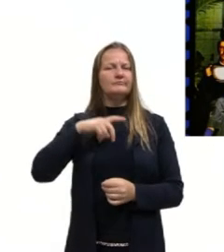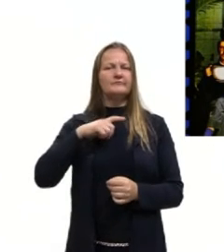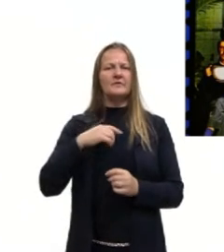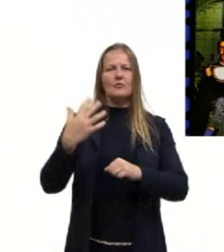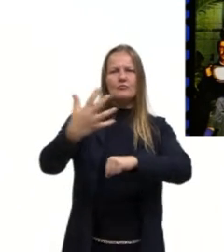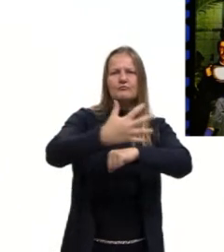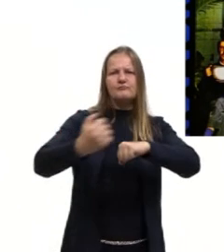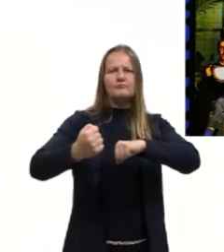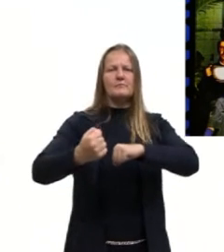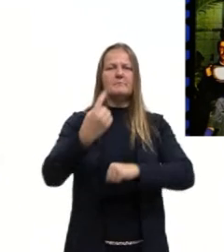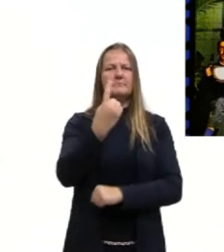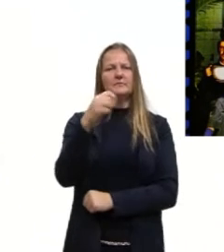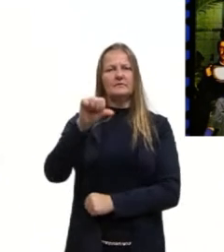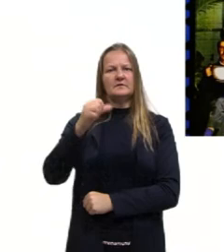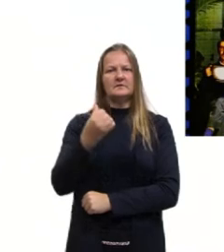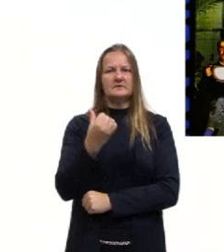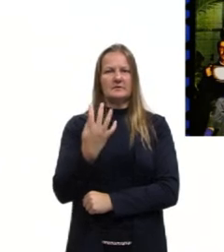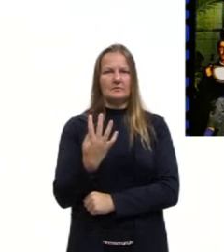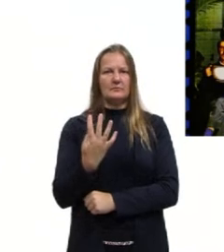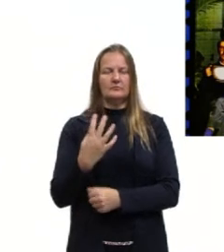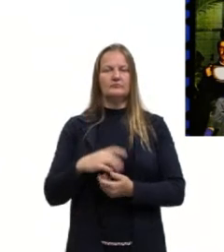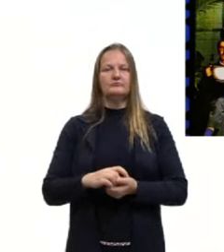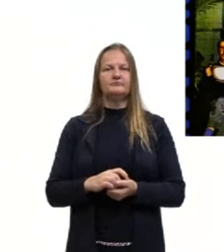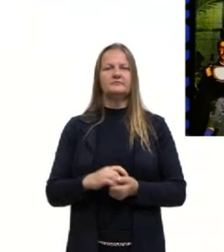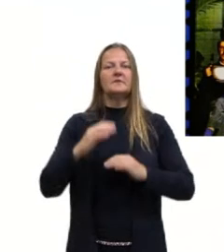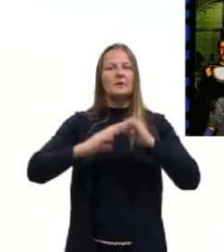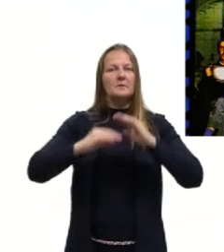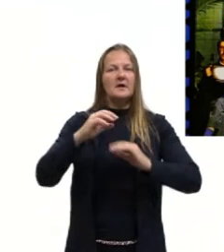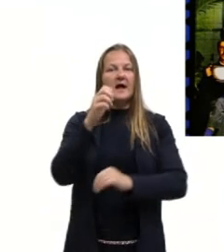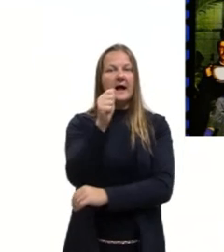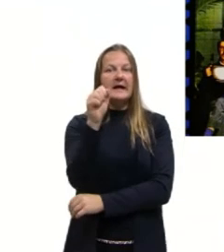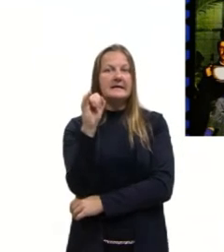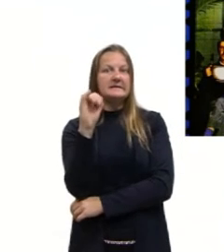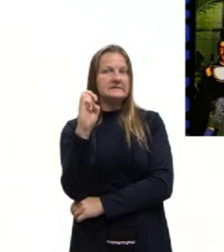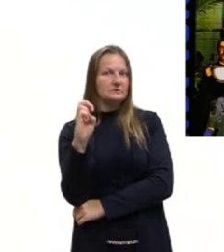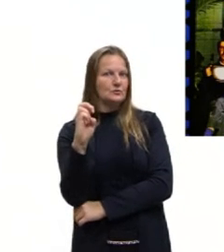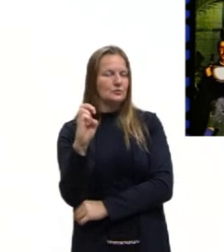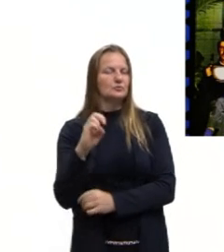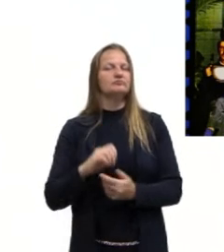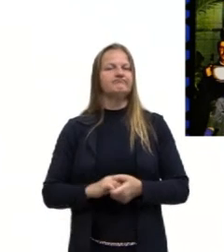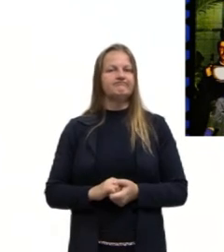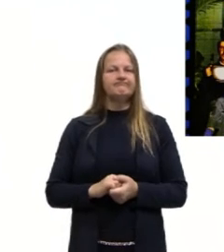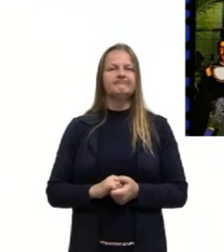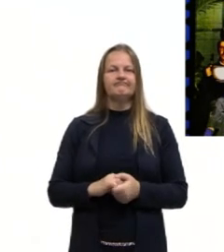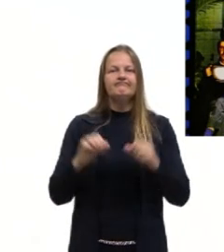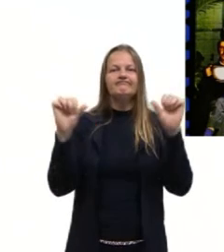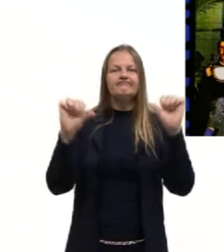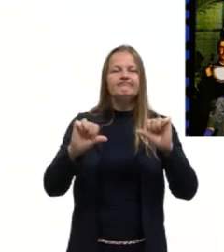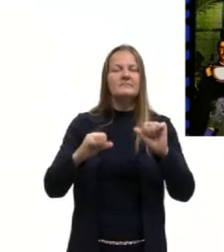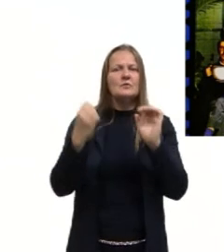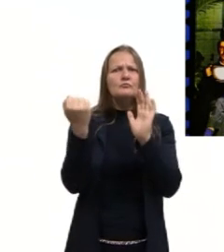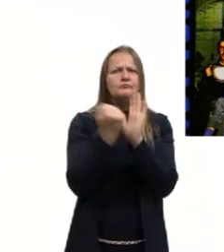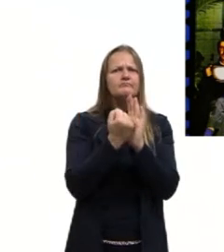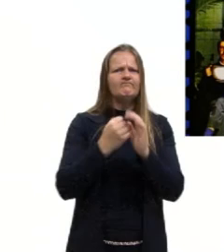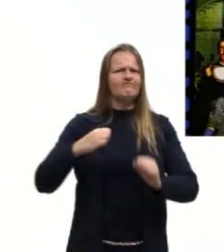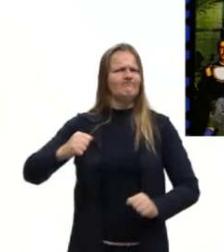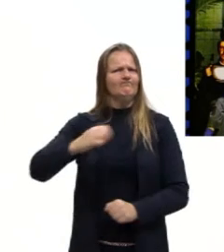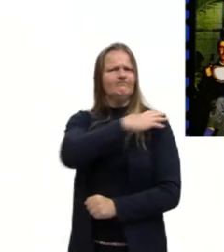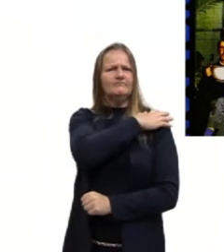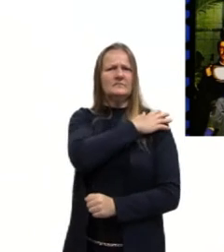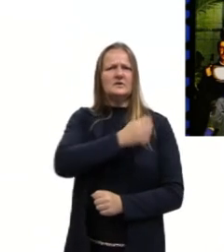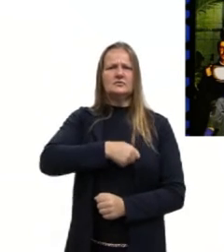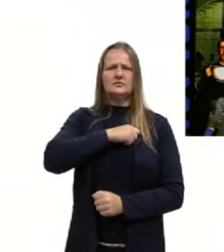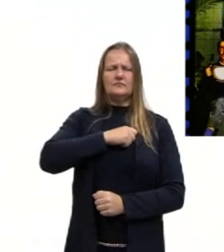golpe ocorrido em 1964, o ato institucional, AI-5, ele estabeleceu no Brasil uma ditadura civil